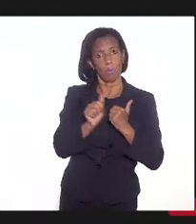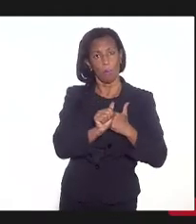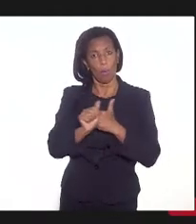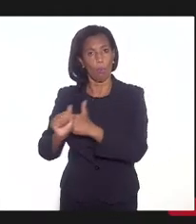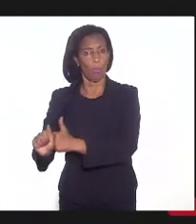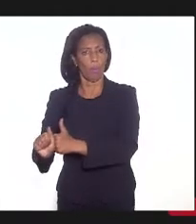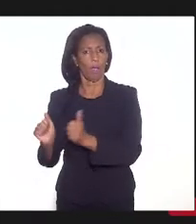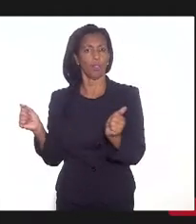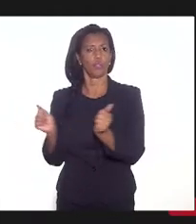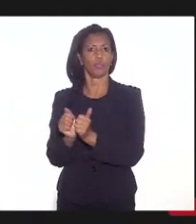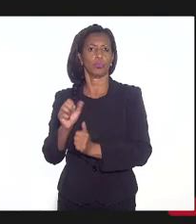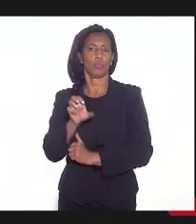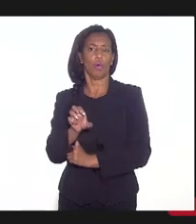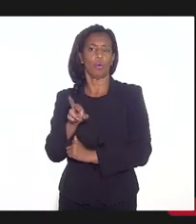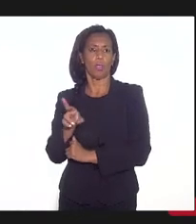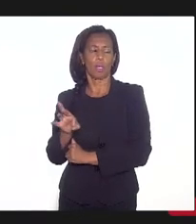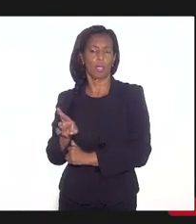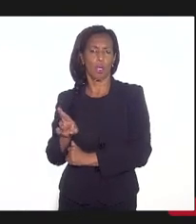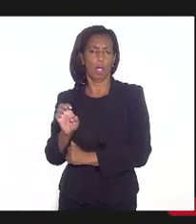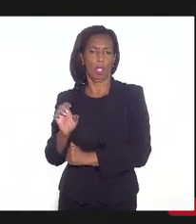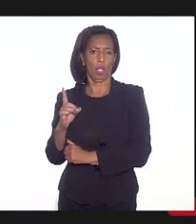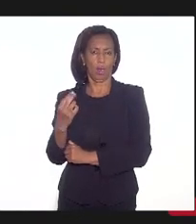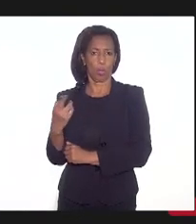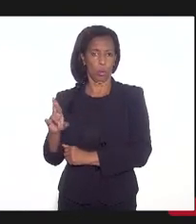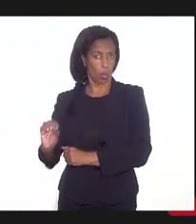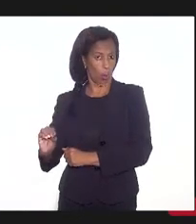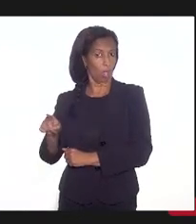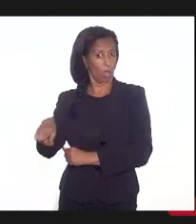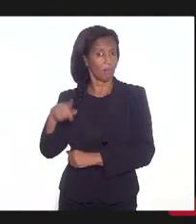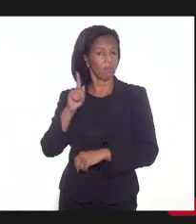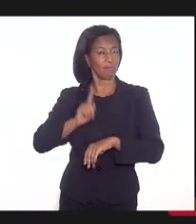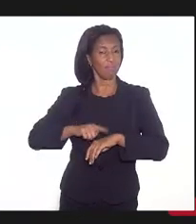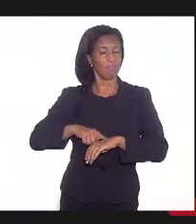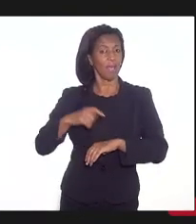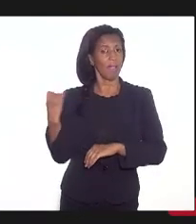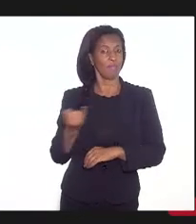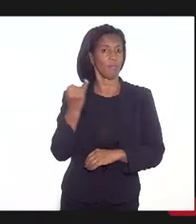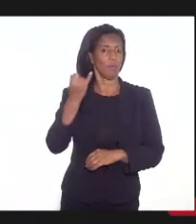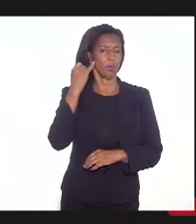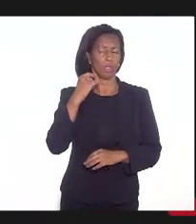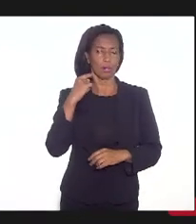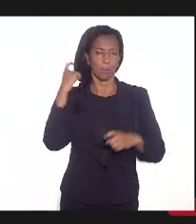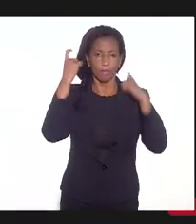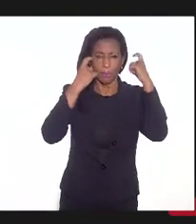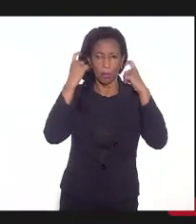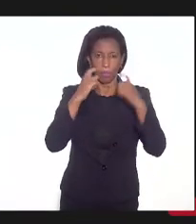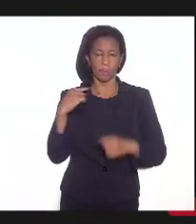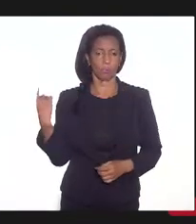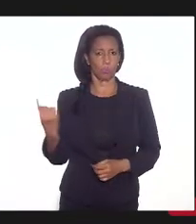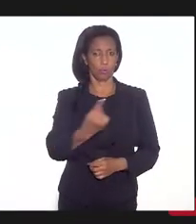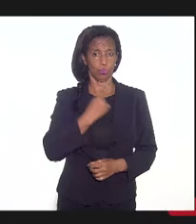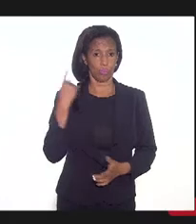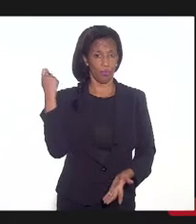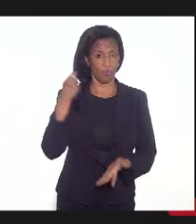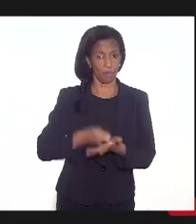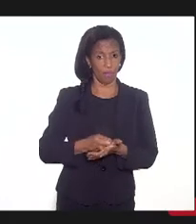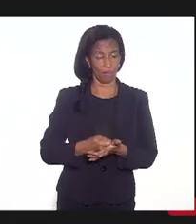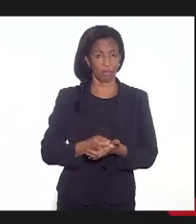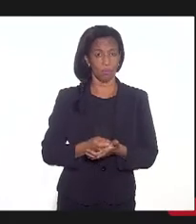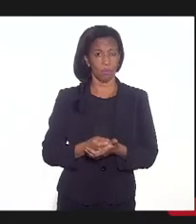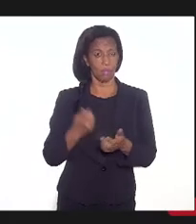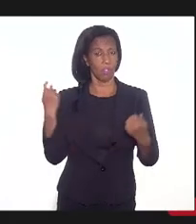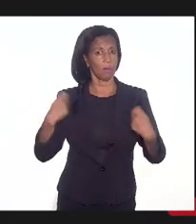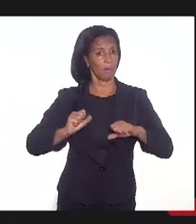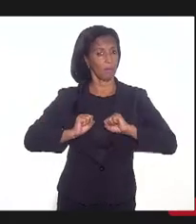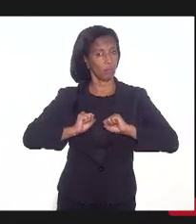credor. Esse que é o grande espírito, é importante a preocupação de todos nós. De fato, a gente vai ter que